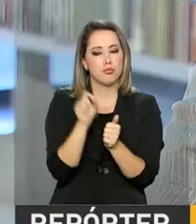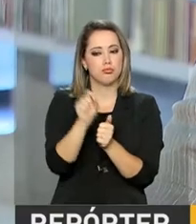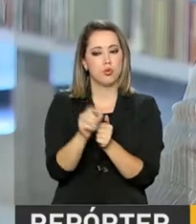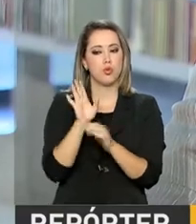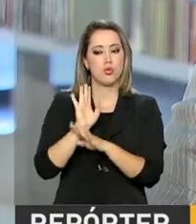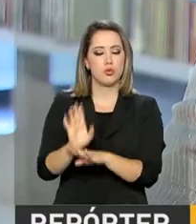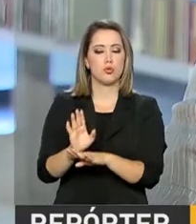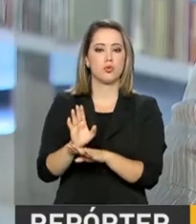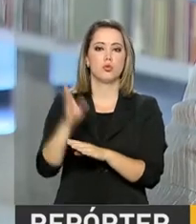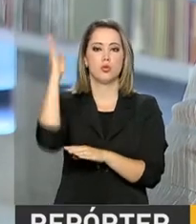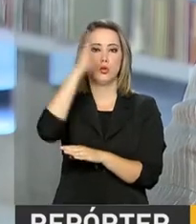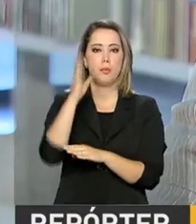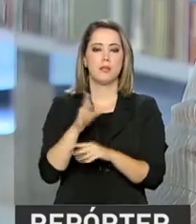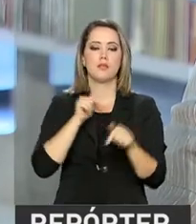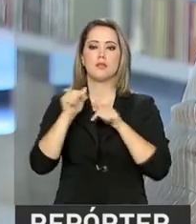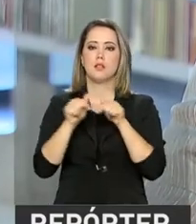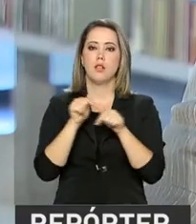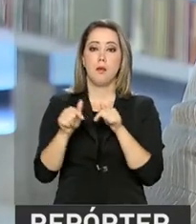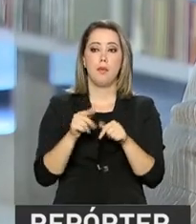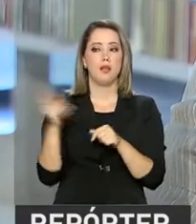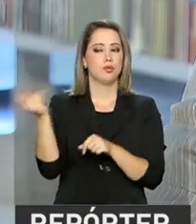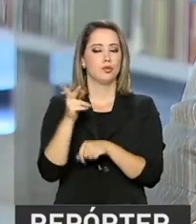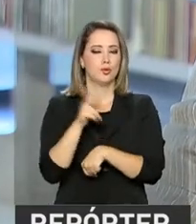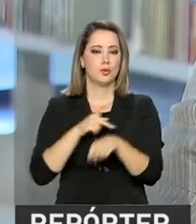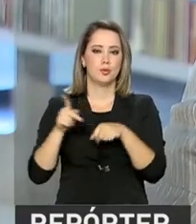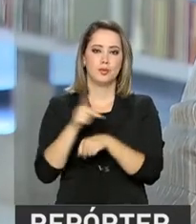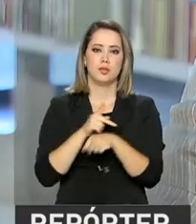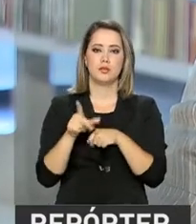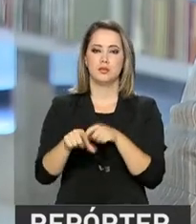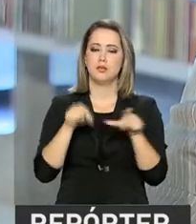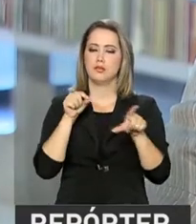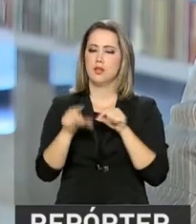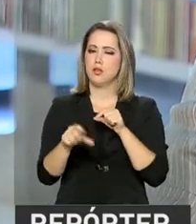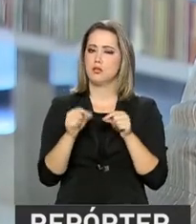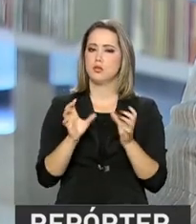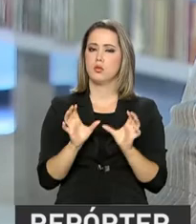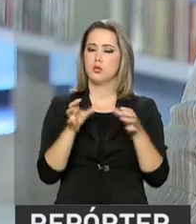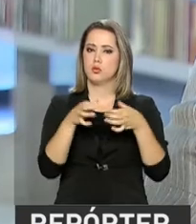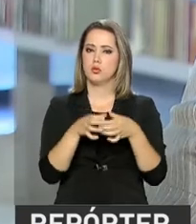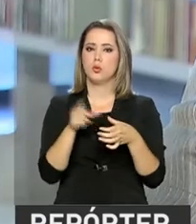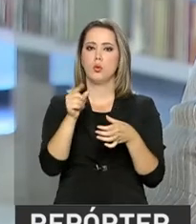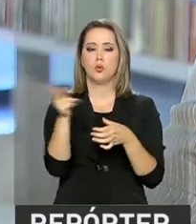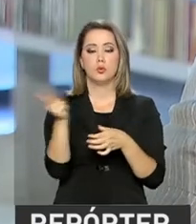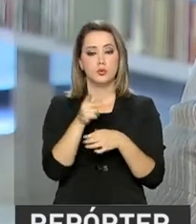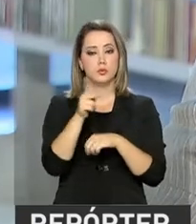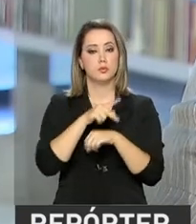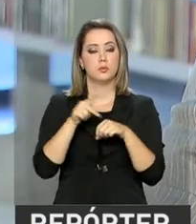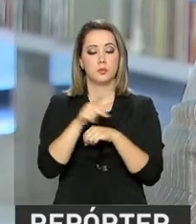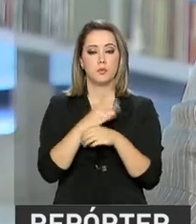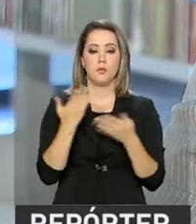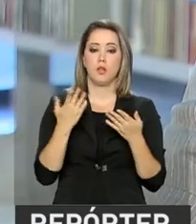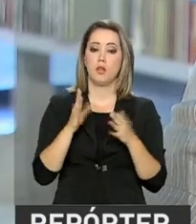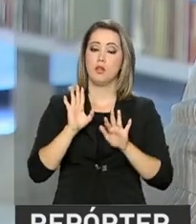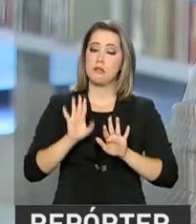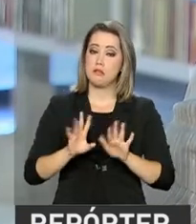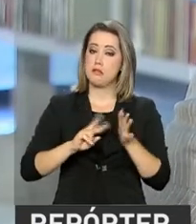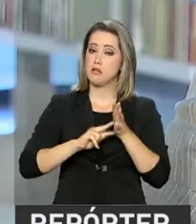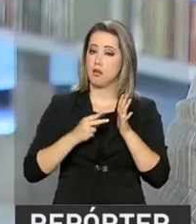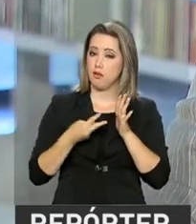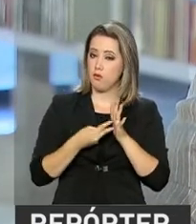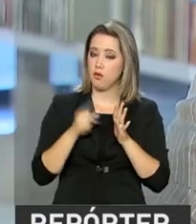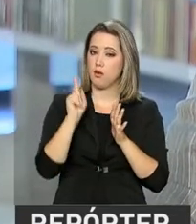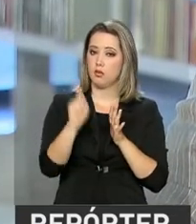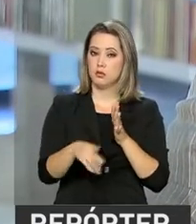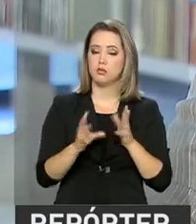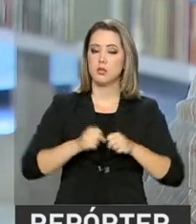brasileiro a ações multilaterais e as decisões dos organismos multilaterais. Em algum sentido, esse